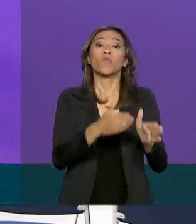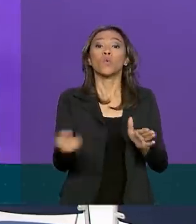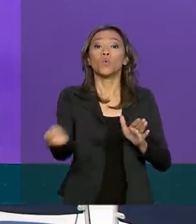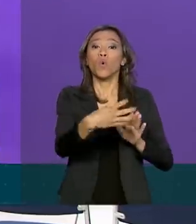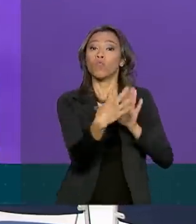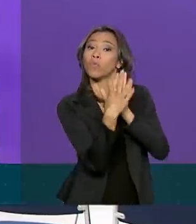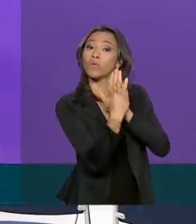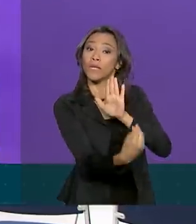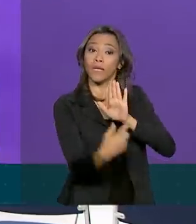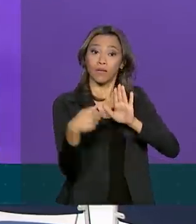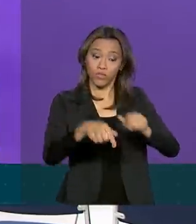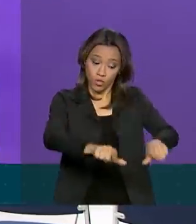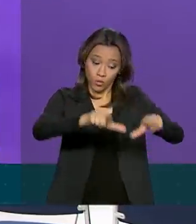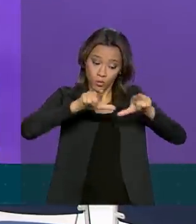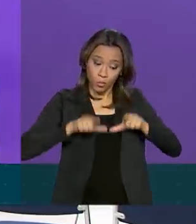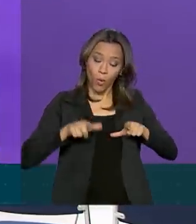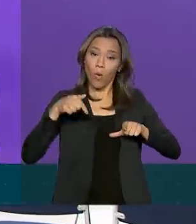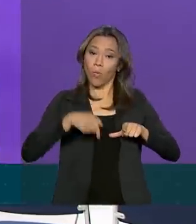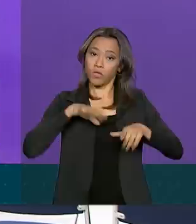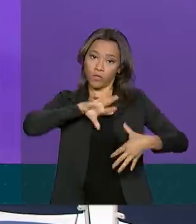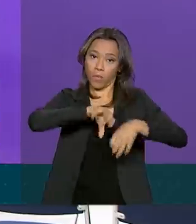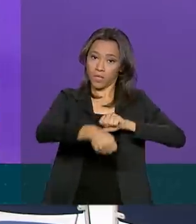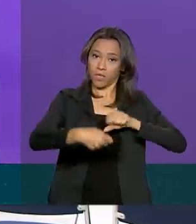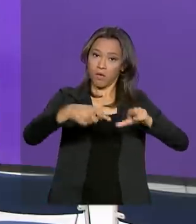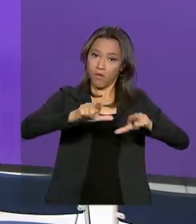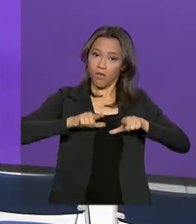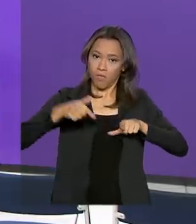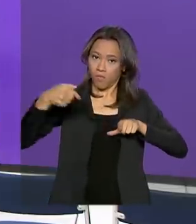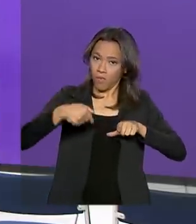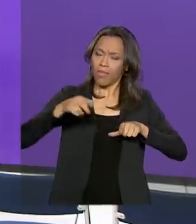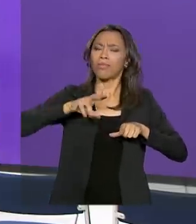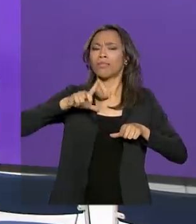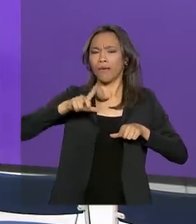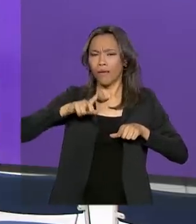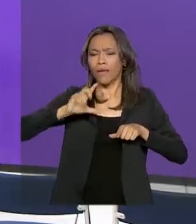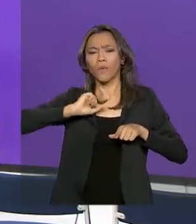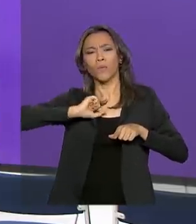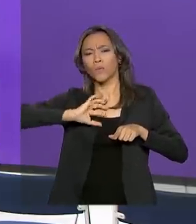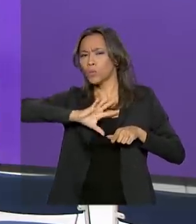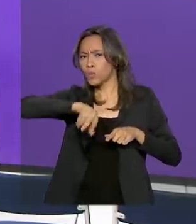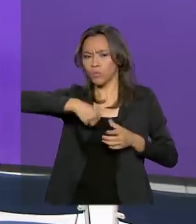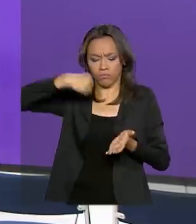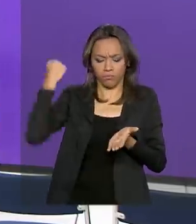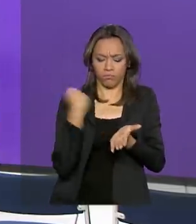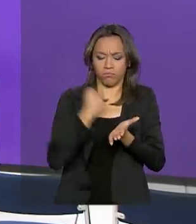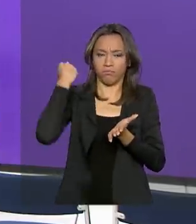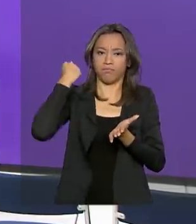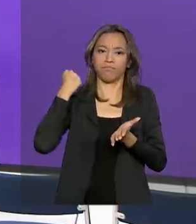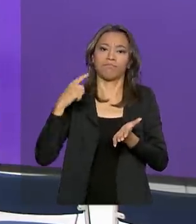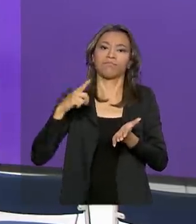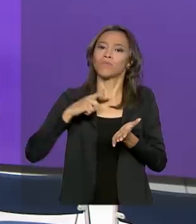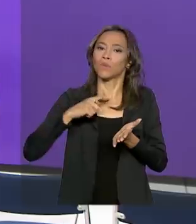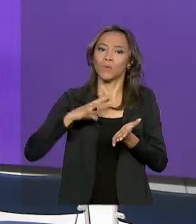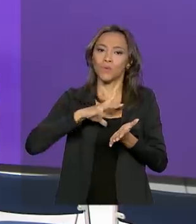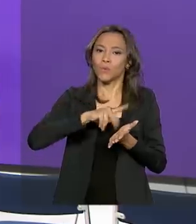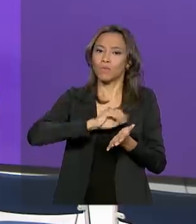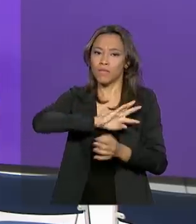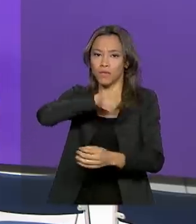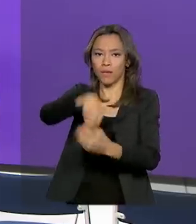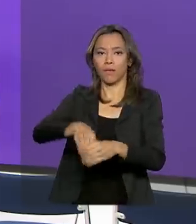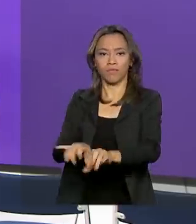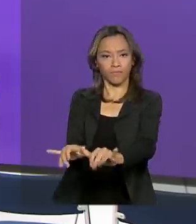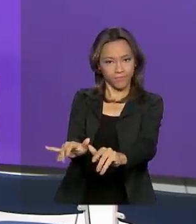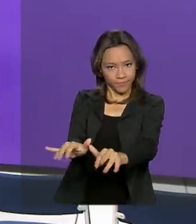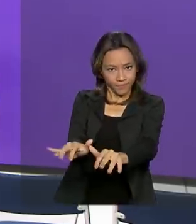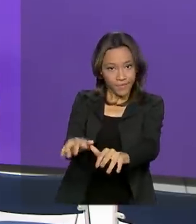vigência é que o diploma digital tem toda a sua origem, emissão, registro e armazenamento em ambiente digital. A